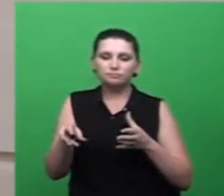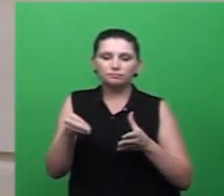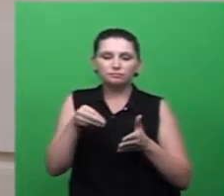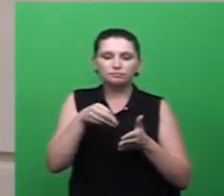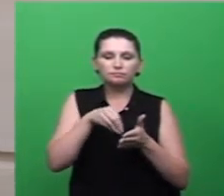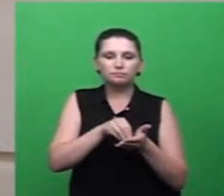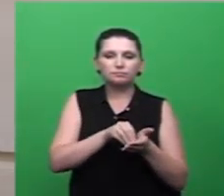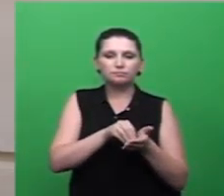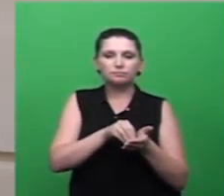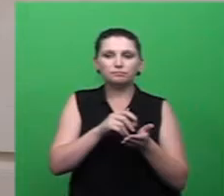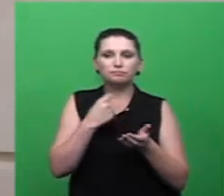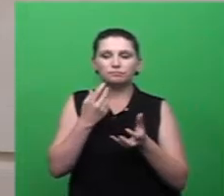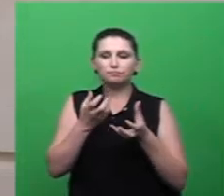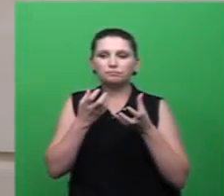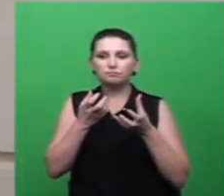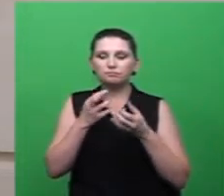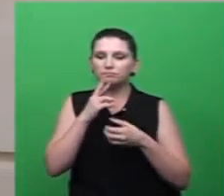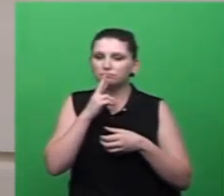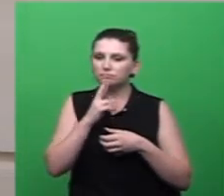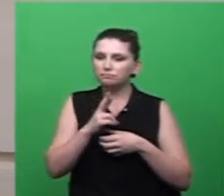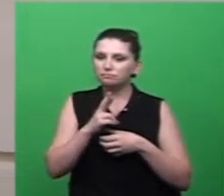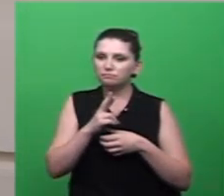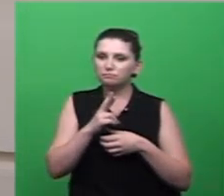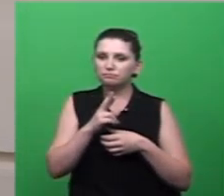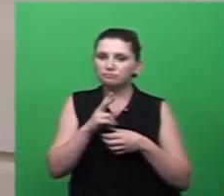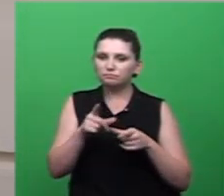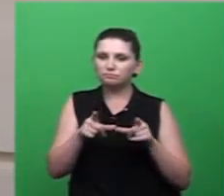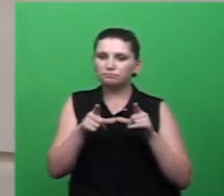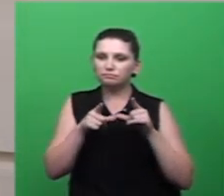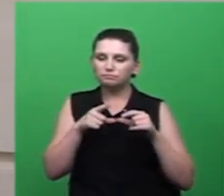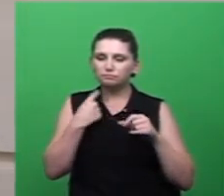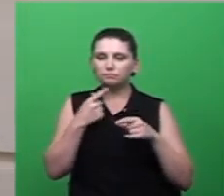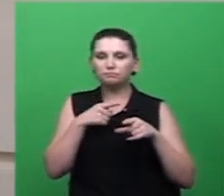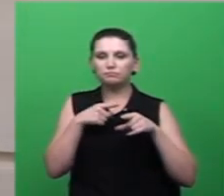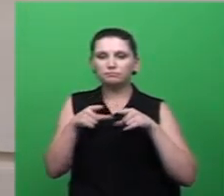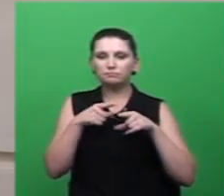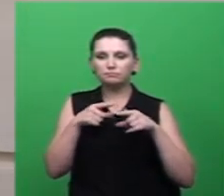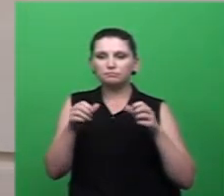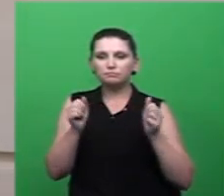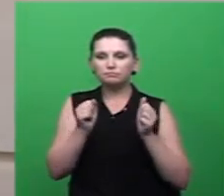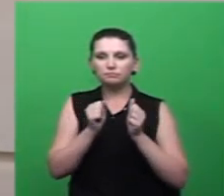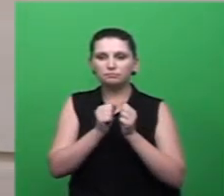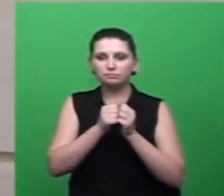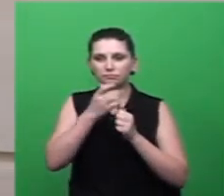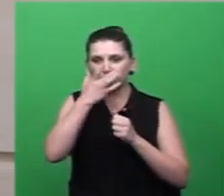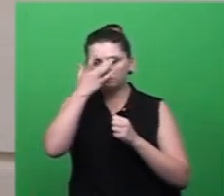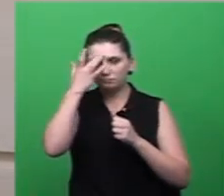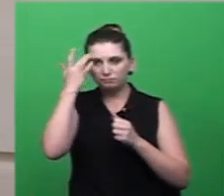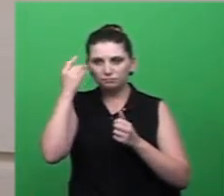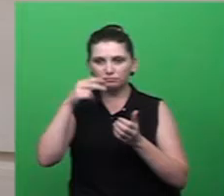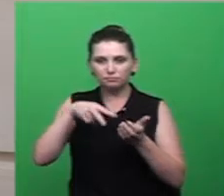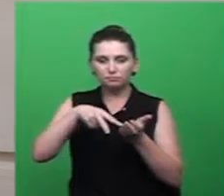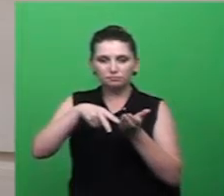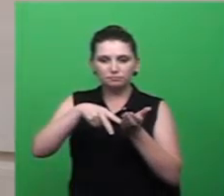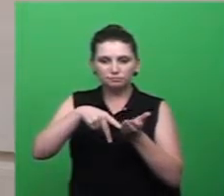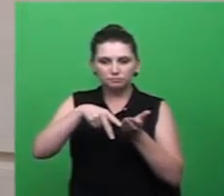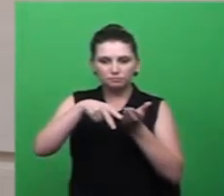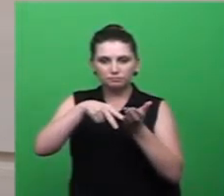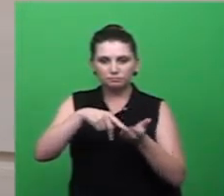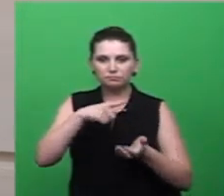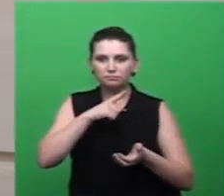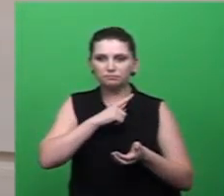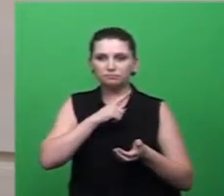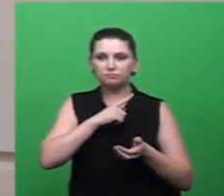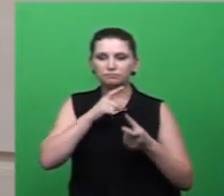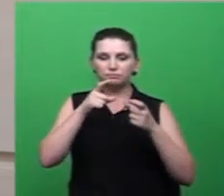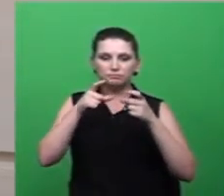Então, vamos esperar a resposta desse requerimento para que trabalhamos junto com os skatistas, para que eles tenham um local adequado, não andem aí no